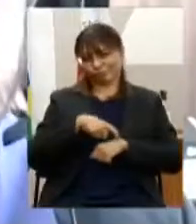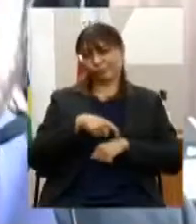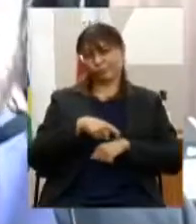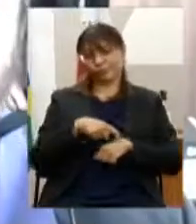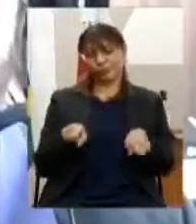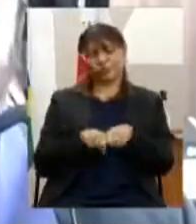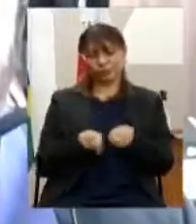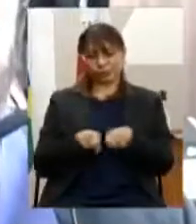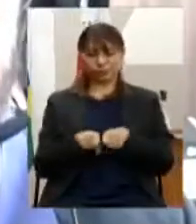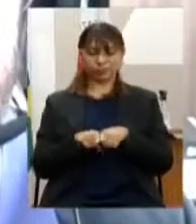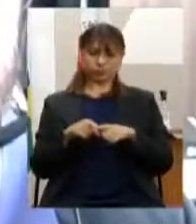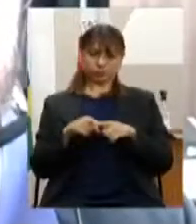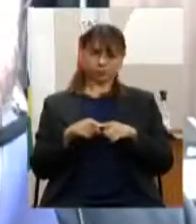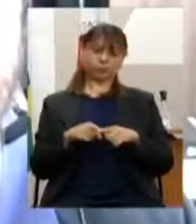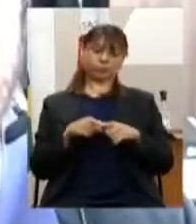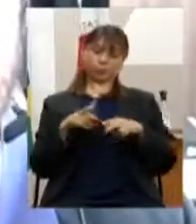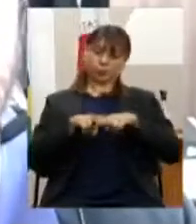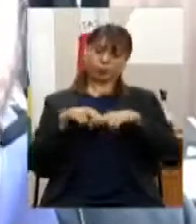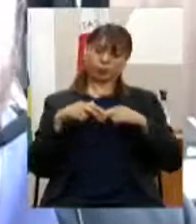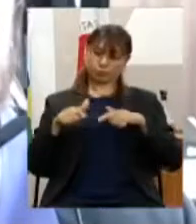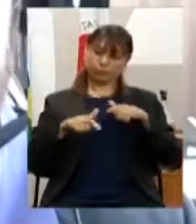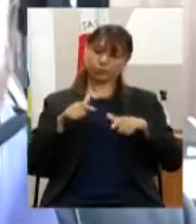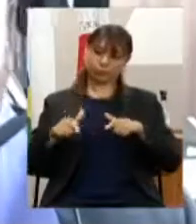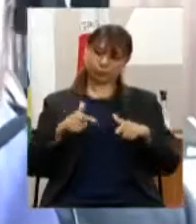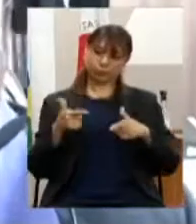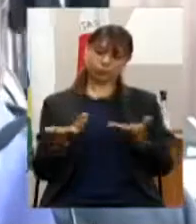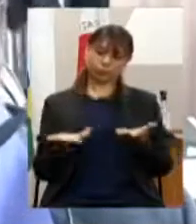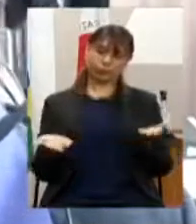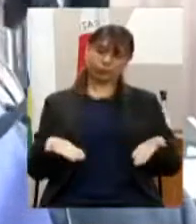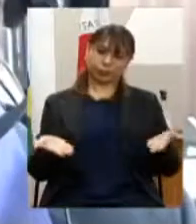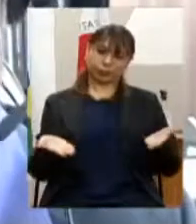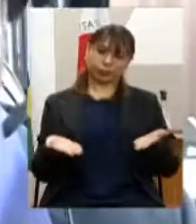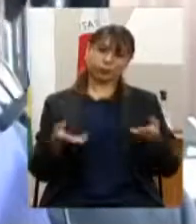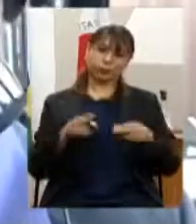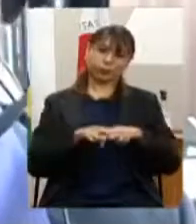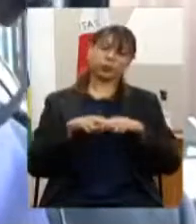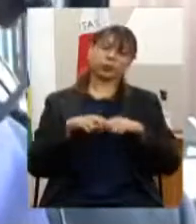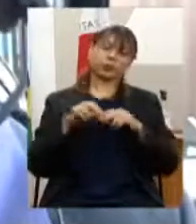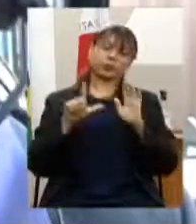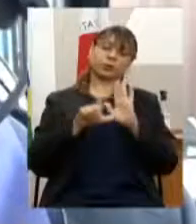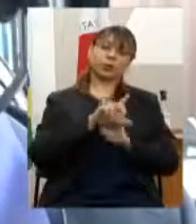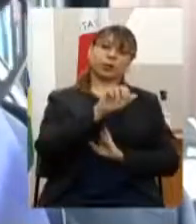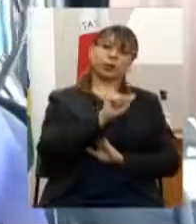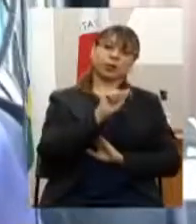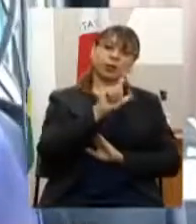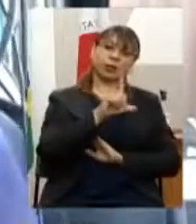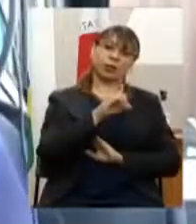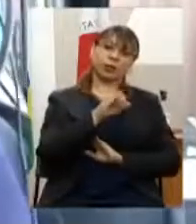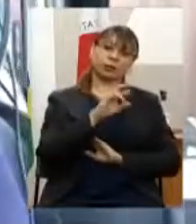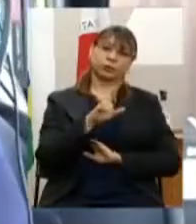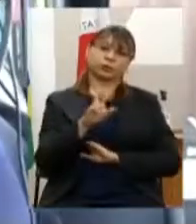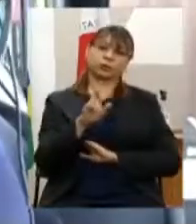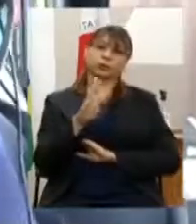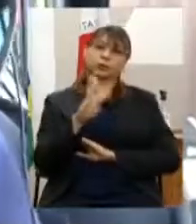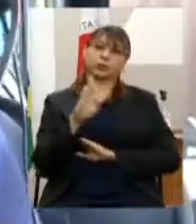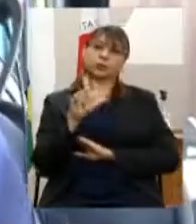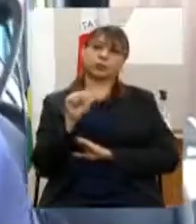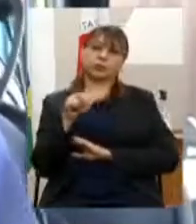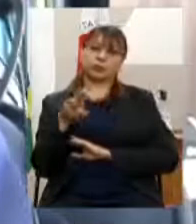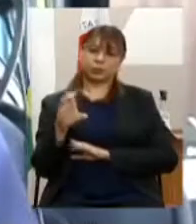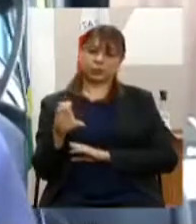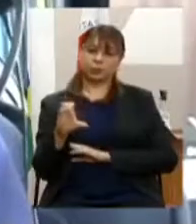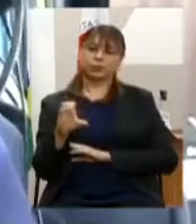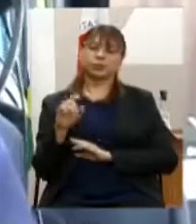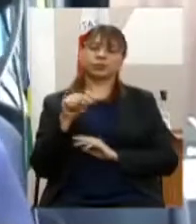desempenho do trabalho que estão realizando nesse momento por causa da Lei Aldir Blanc todo mundo está sabendo do recurso e são